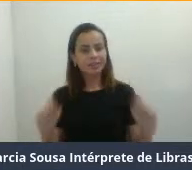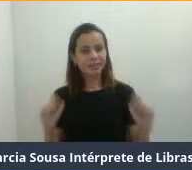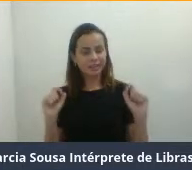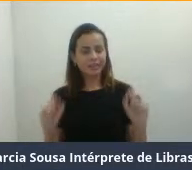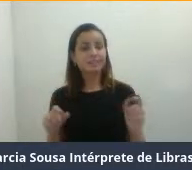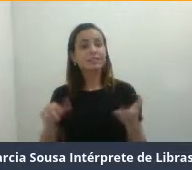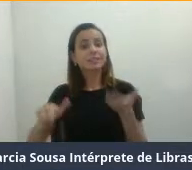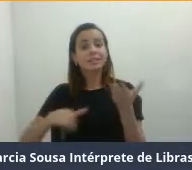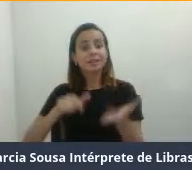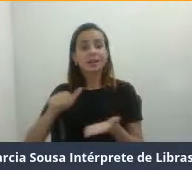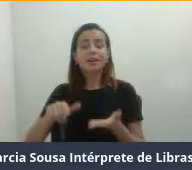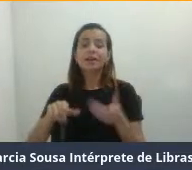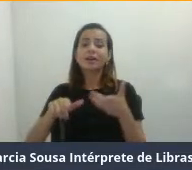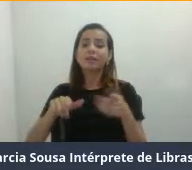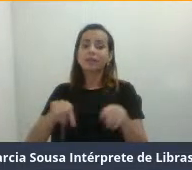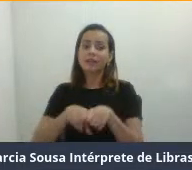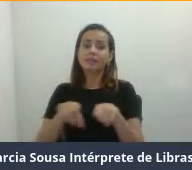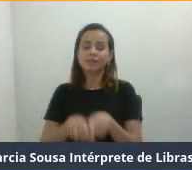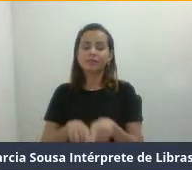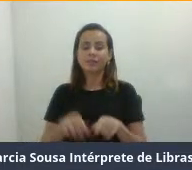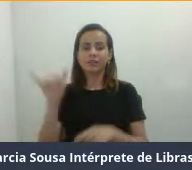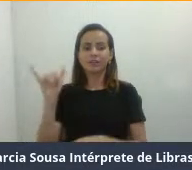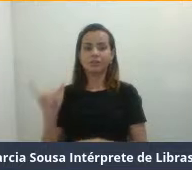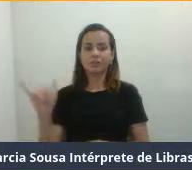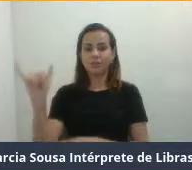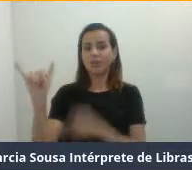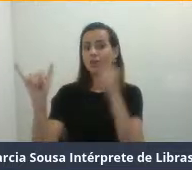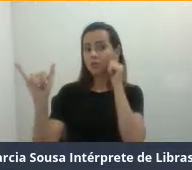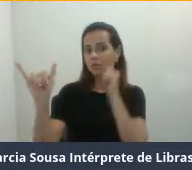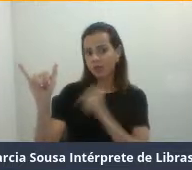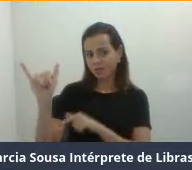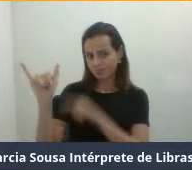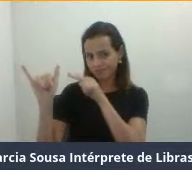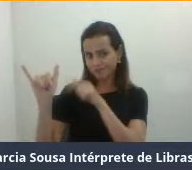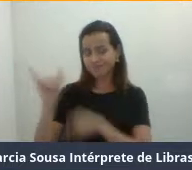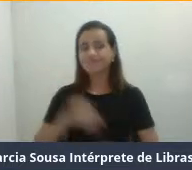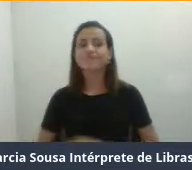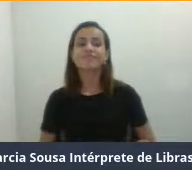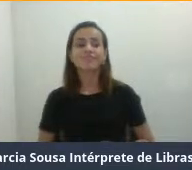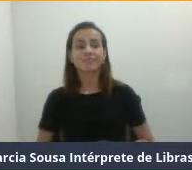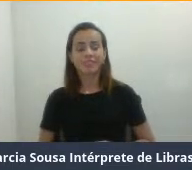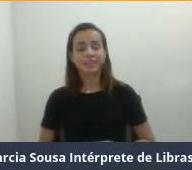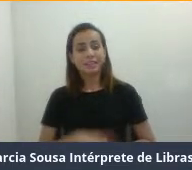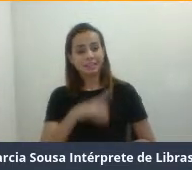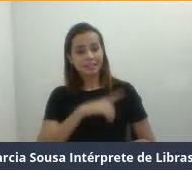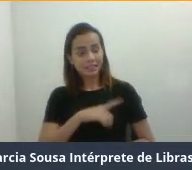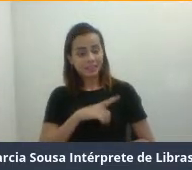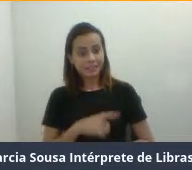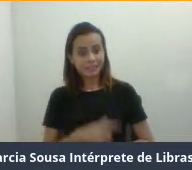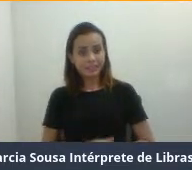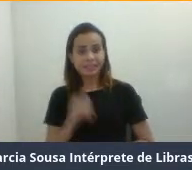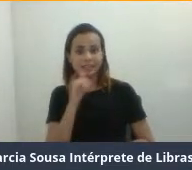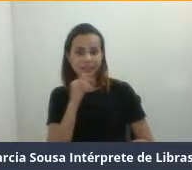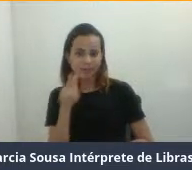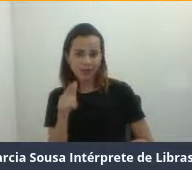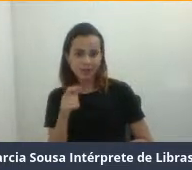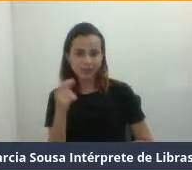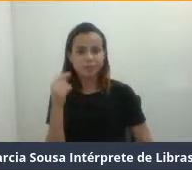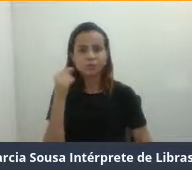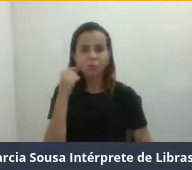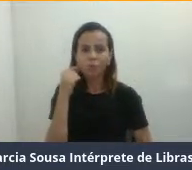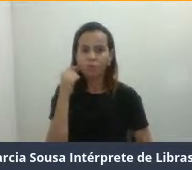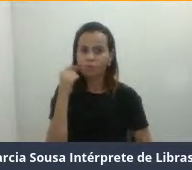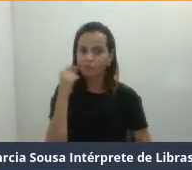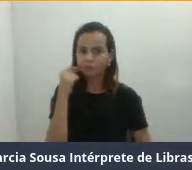trabalhar também com o ovário de mulheres. Aí, a gente tem uma camundonguinha aqui e eu fiz